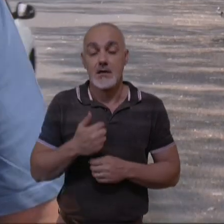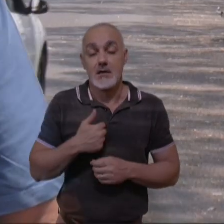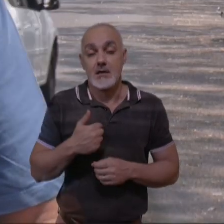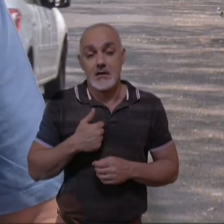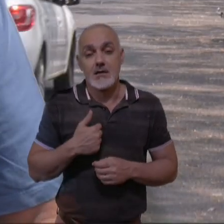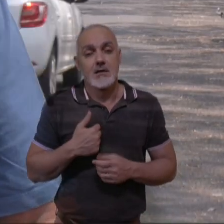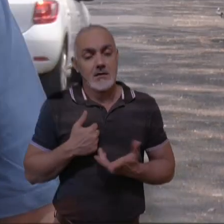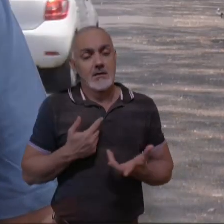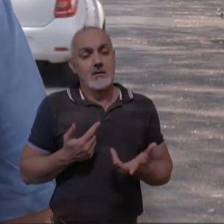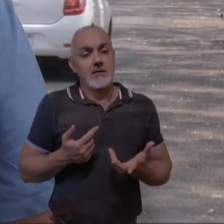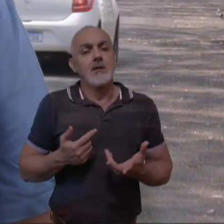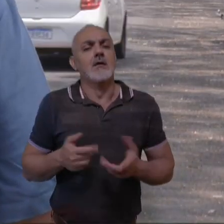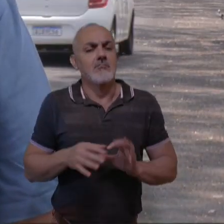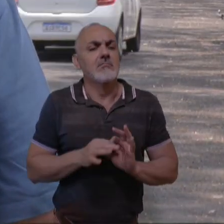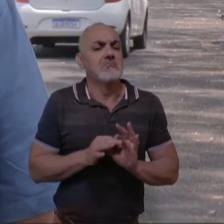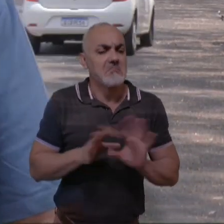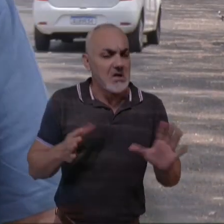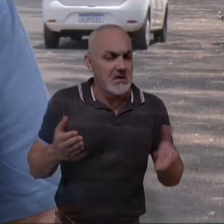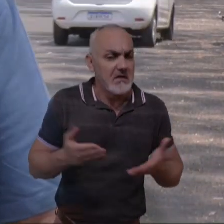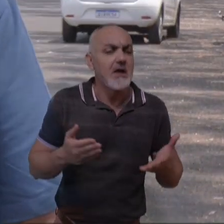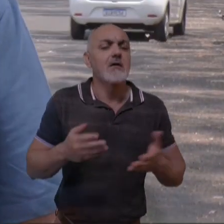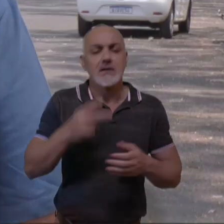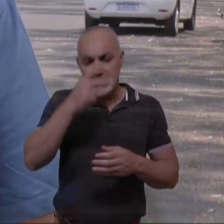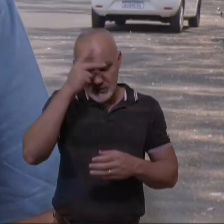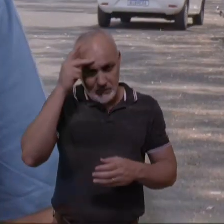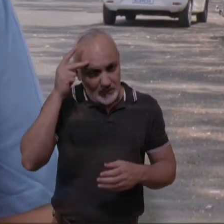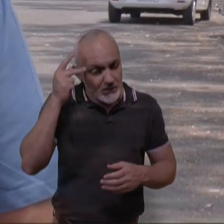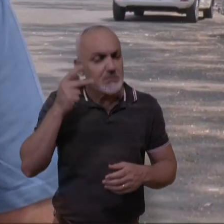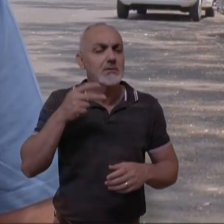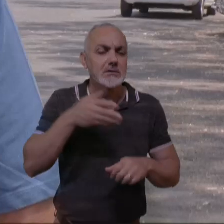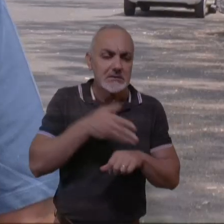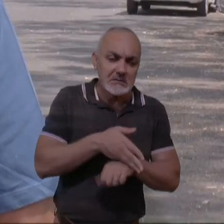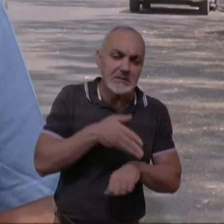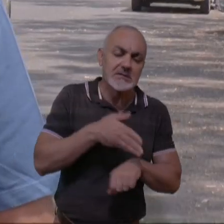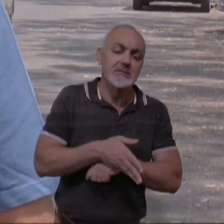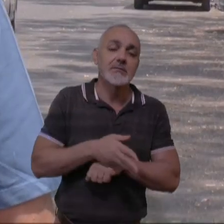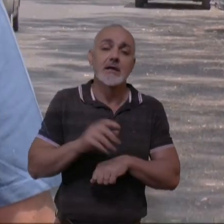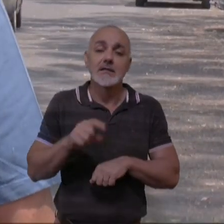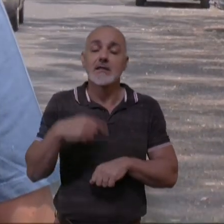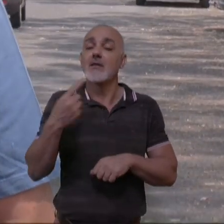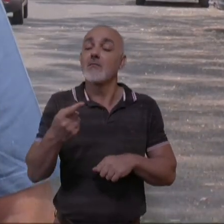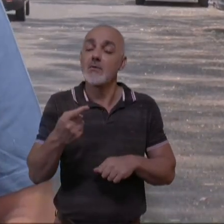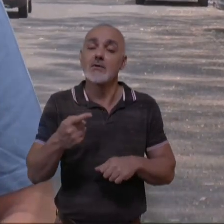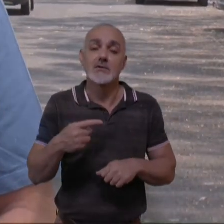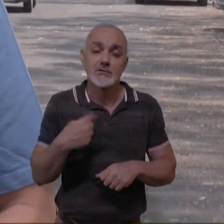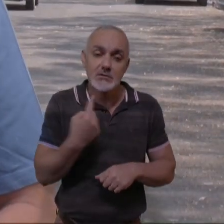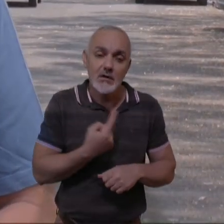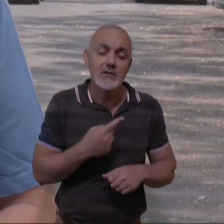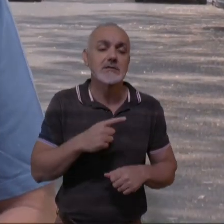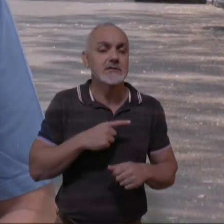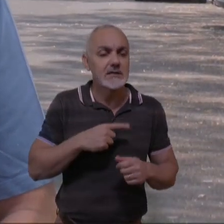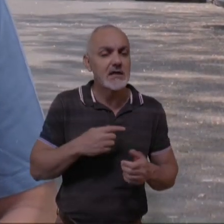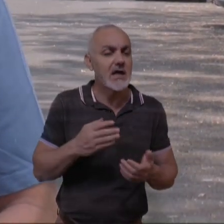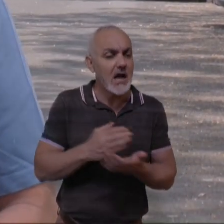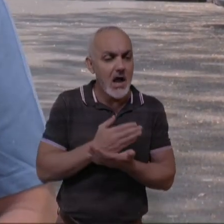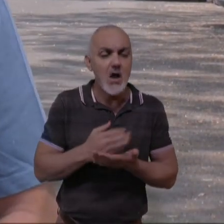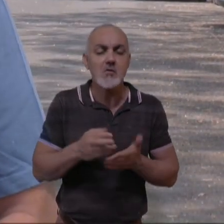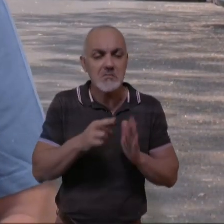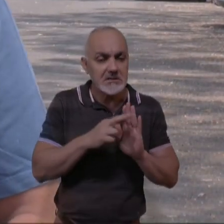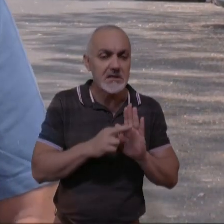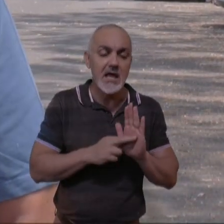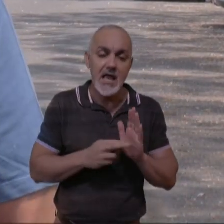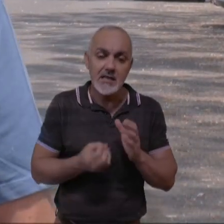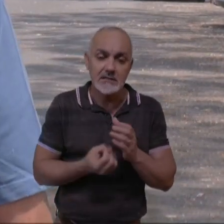deixando, por enquanto, à vontade, para as pessoas adaptarem, para depois a gente poder ter algumas normas, algumas